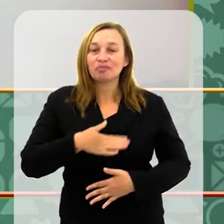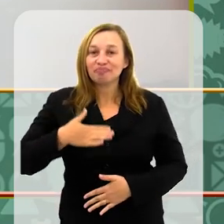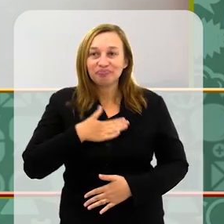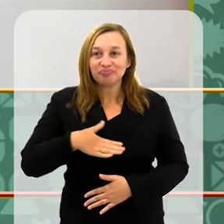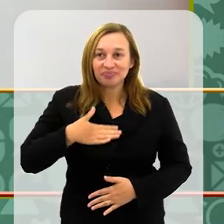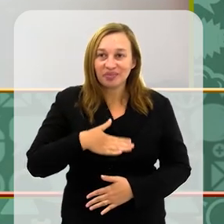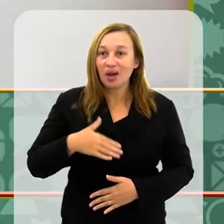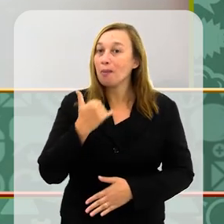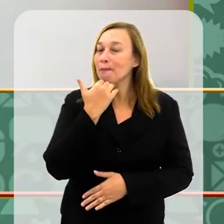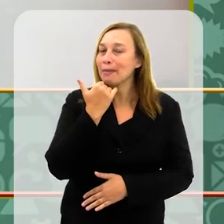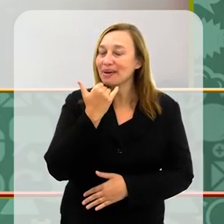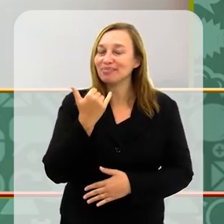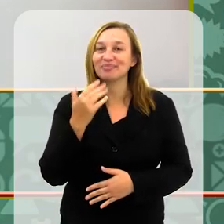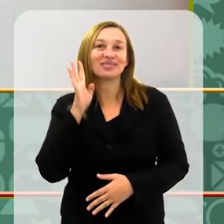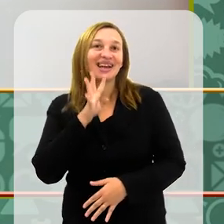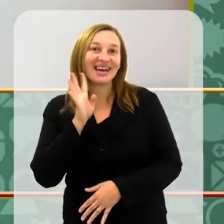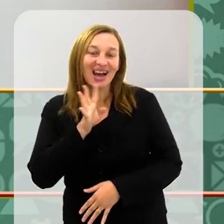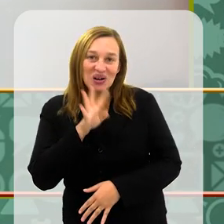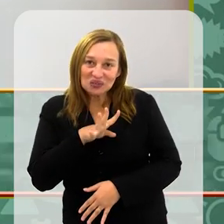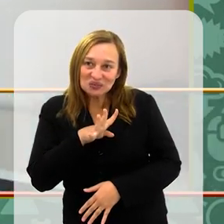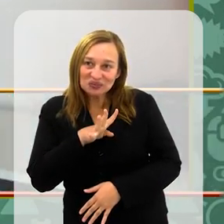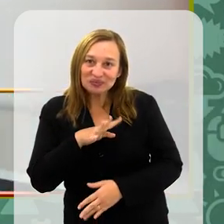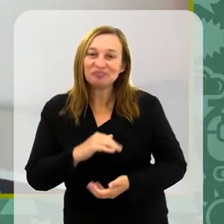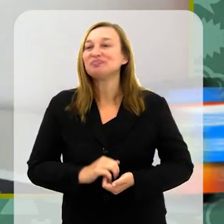estar participando aqui, um bate-papo tão legal.